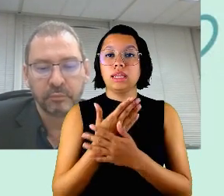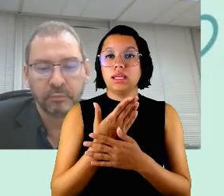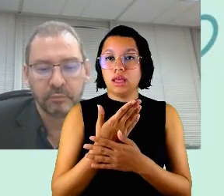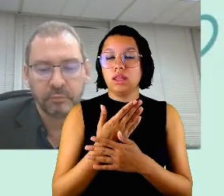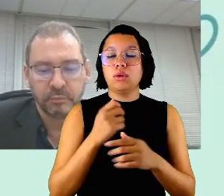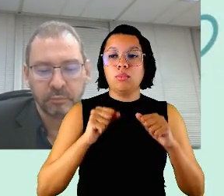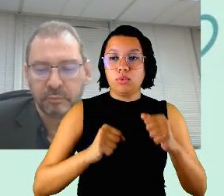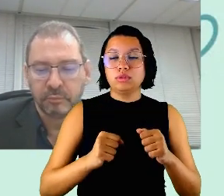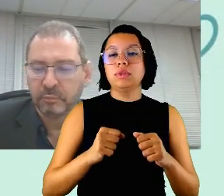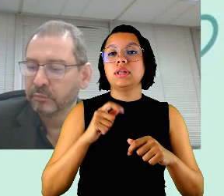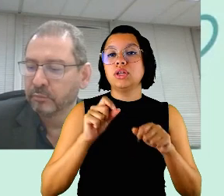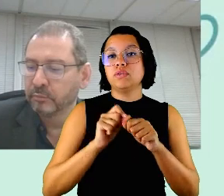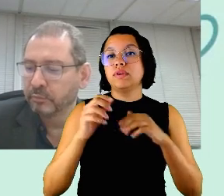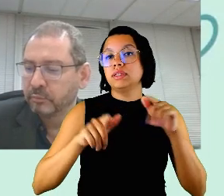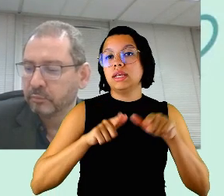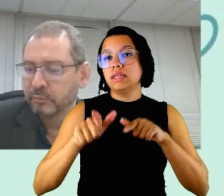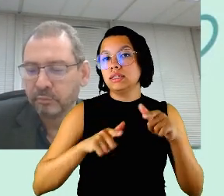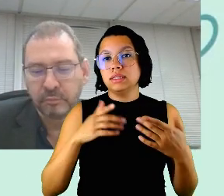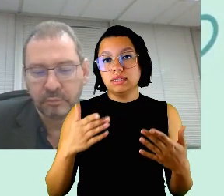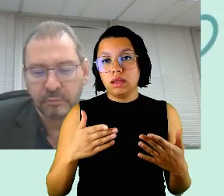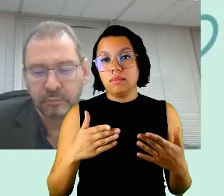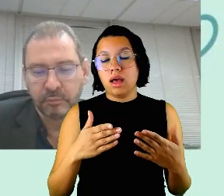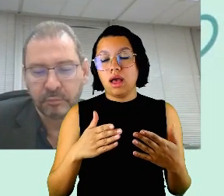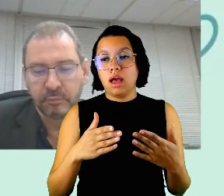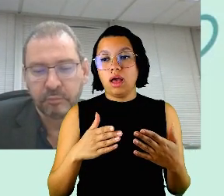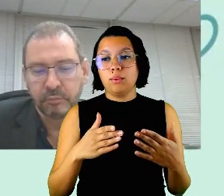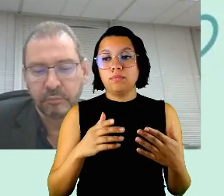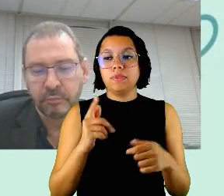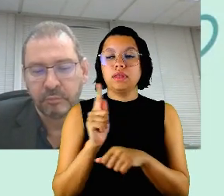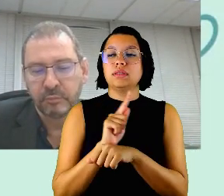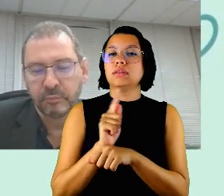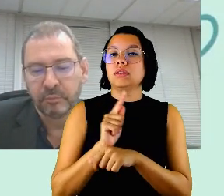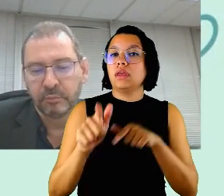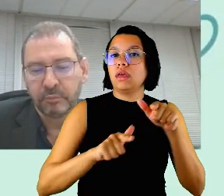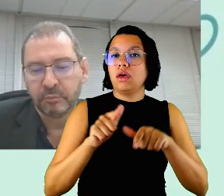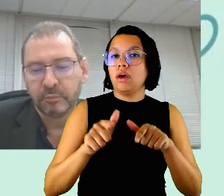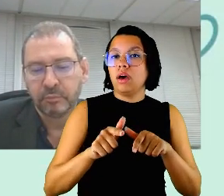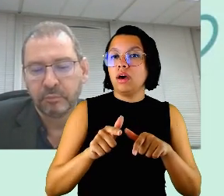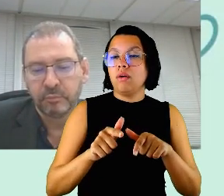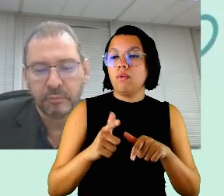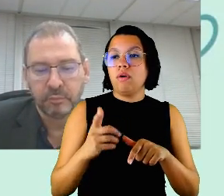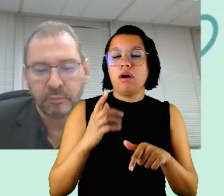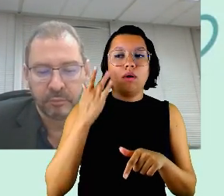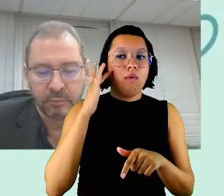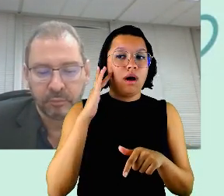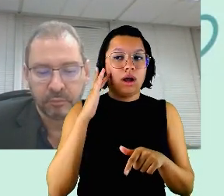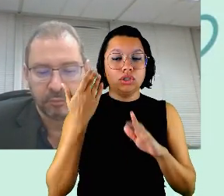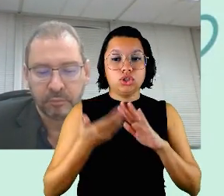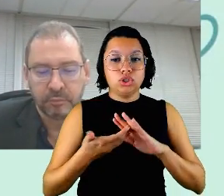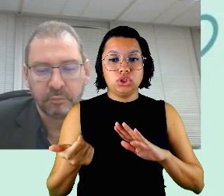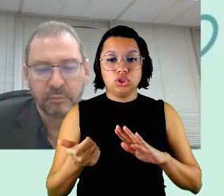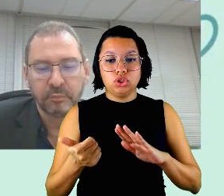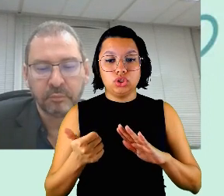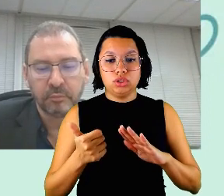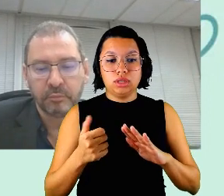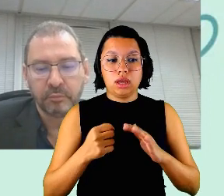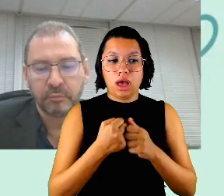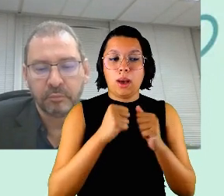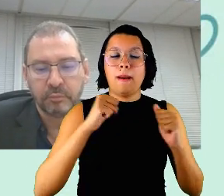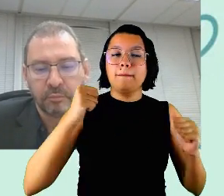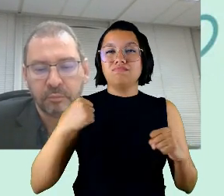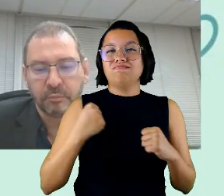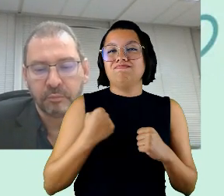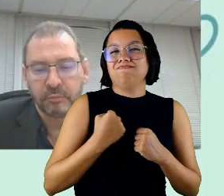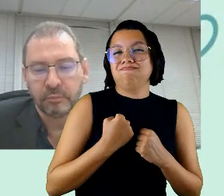essas esse trabalho gerencial eu acho que a gente tira grande parte do peso né